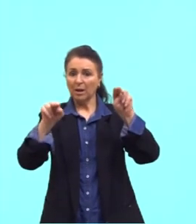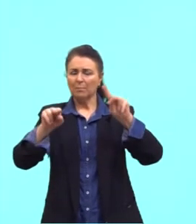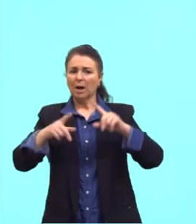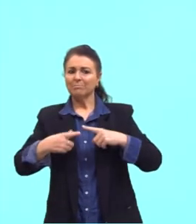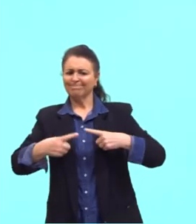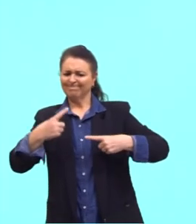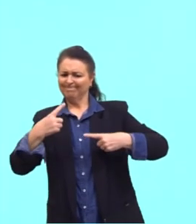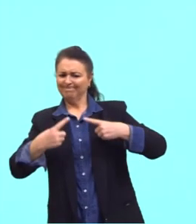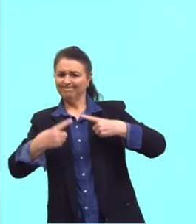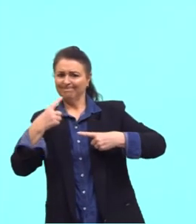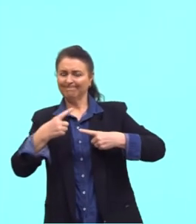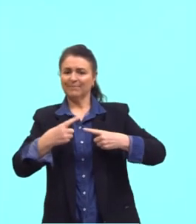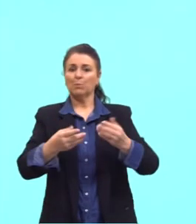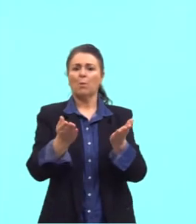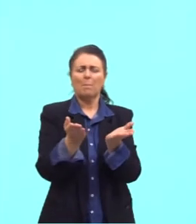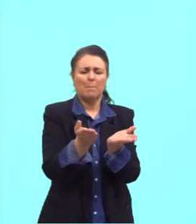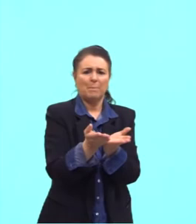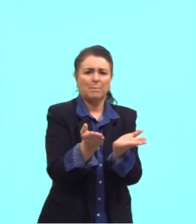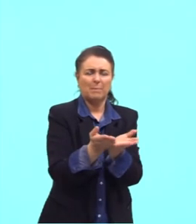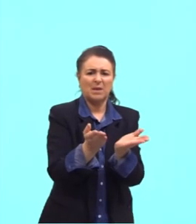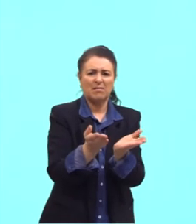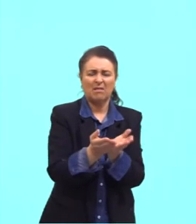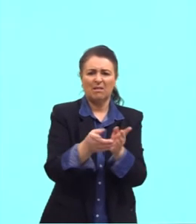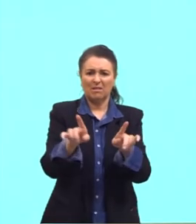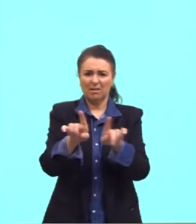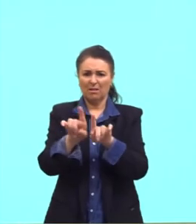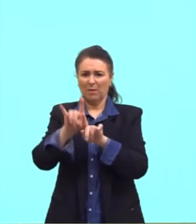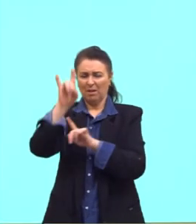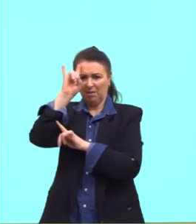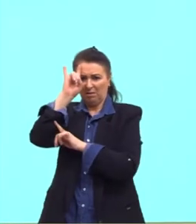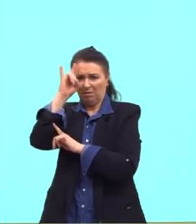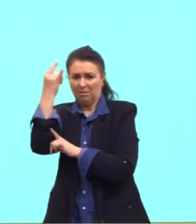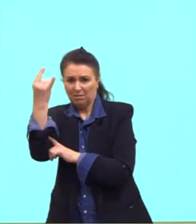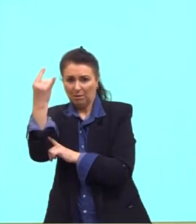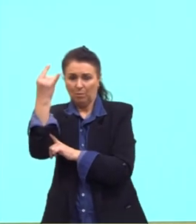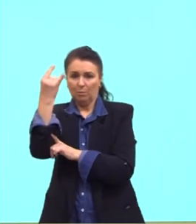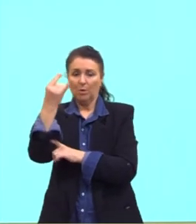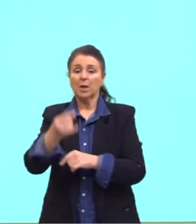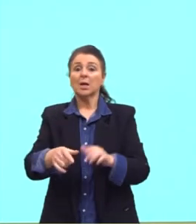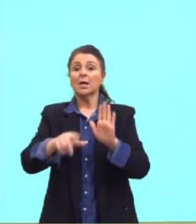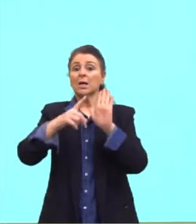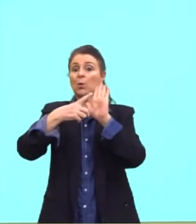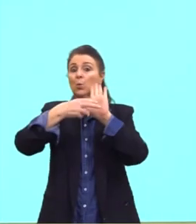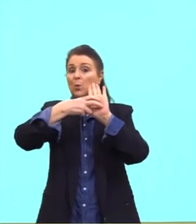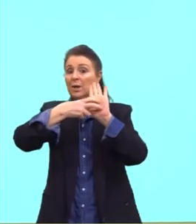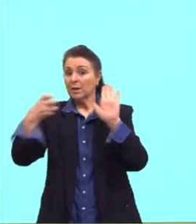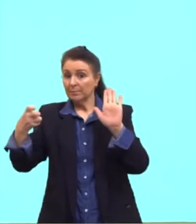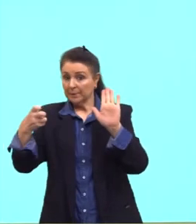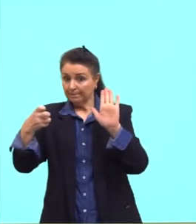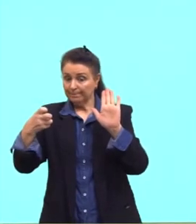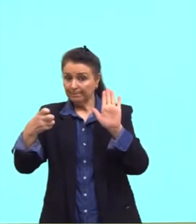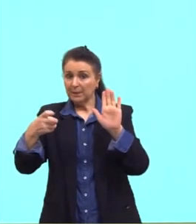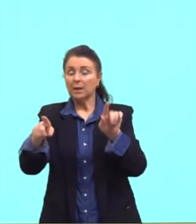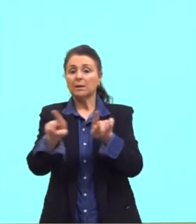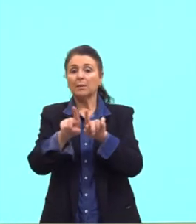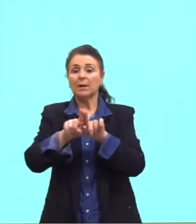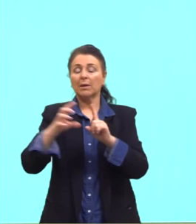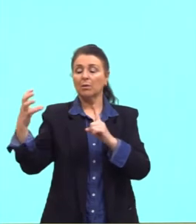como miséria, adultério, crimes e sexualidade desvelada, forte influência darwinista,